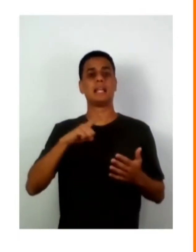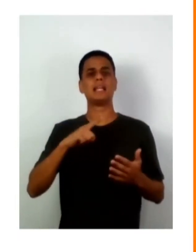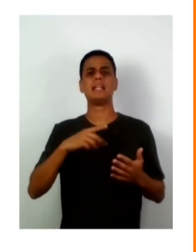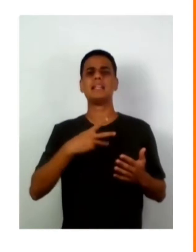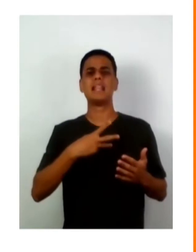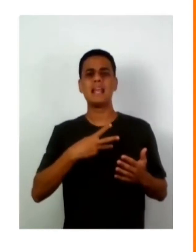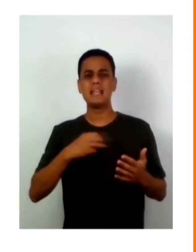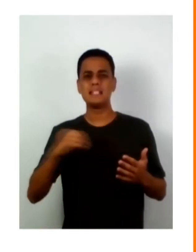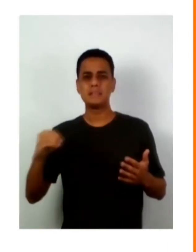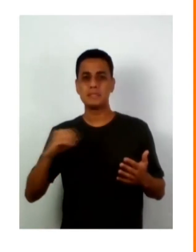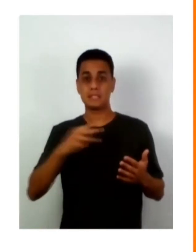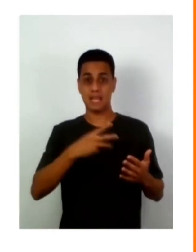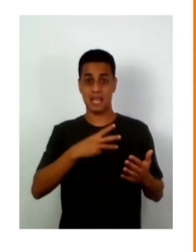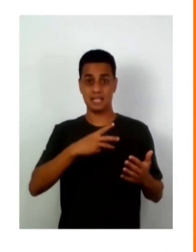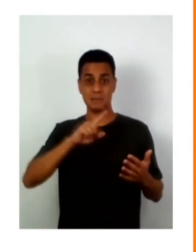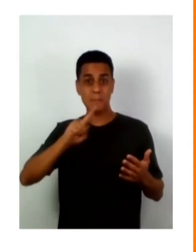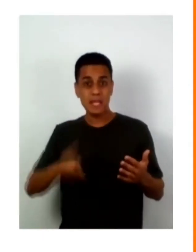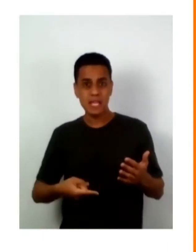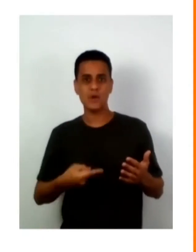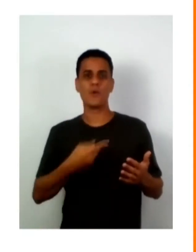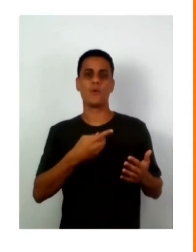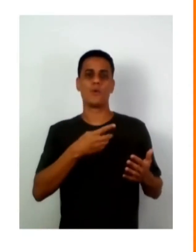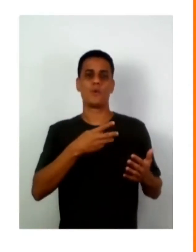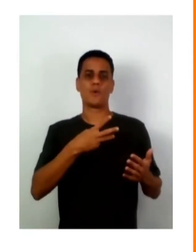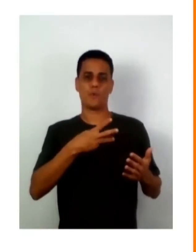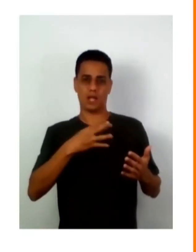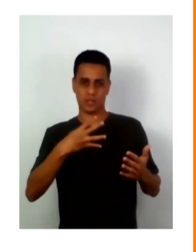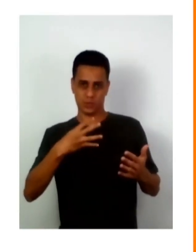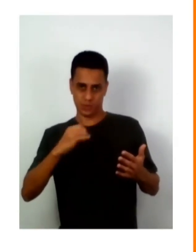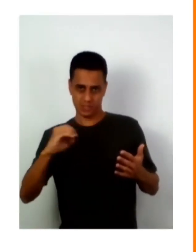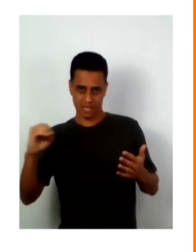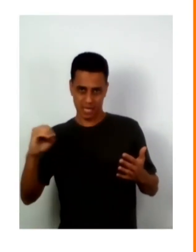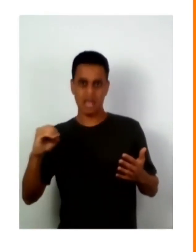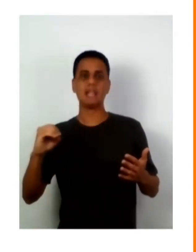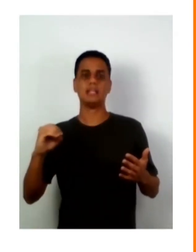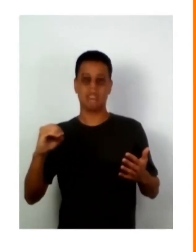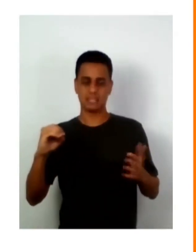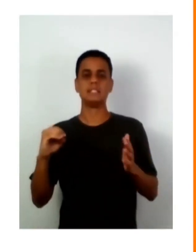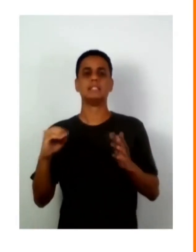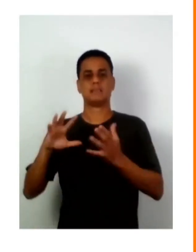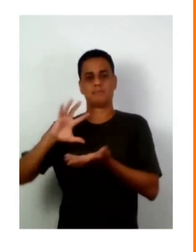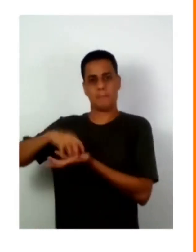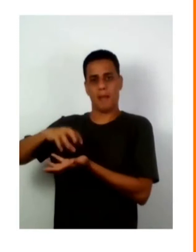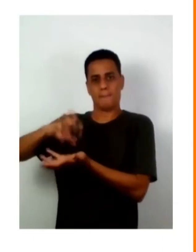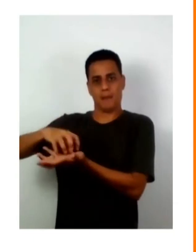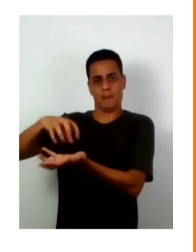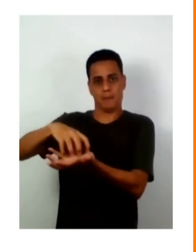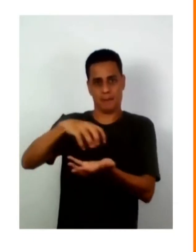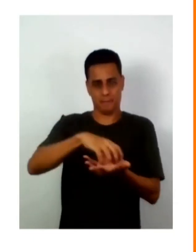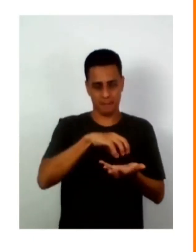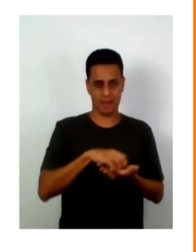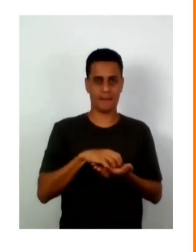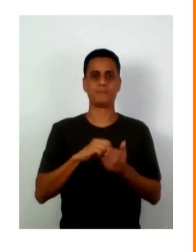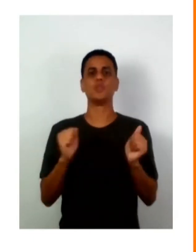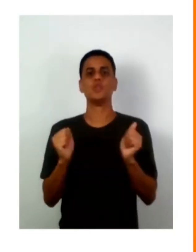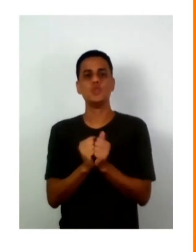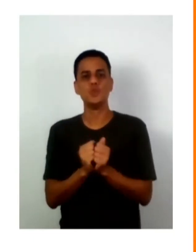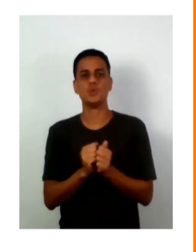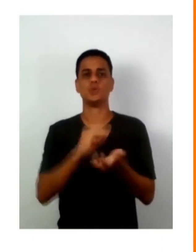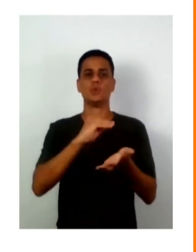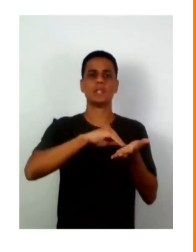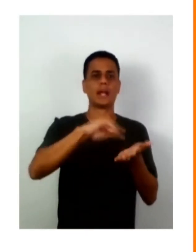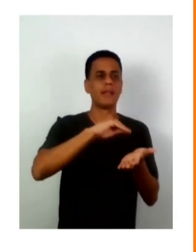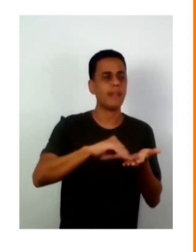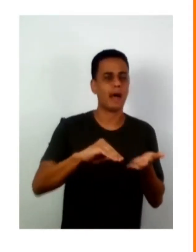reúne mais de três movidas, quatrocentas instituições, e aí você tem